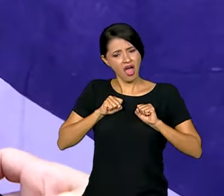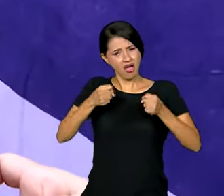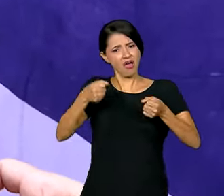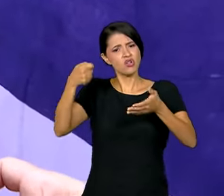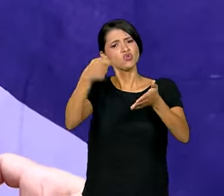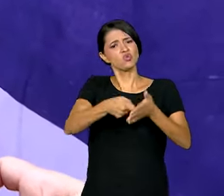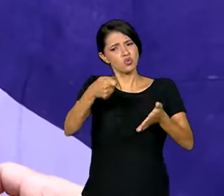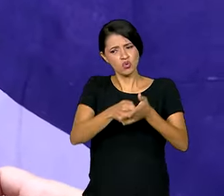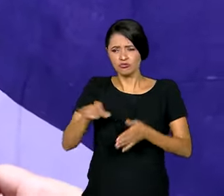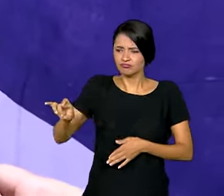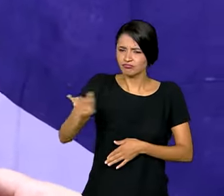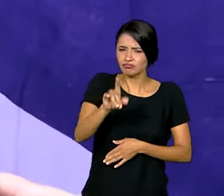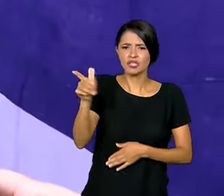determinação de cada um que a gente conquista. O povo acha